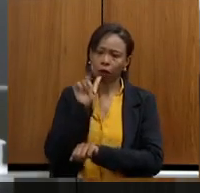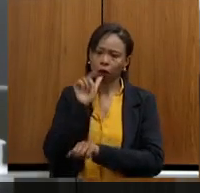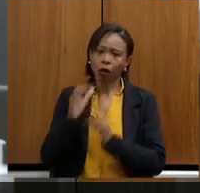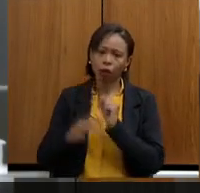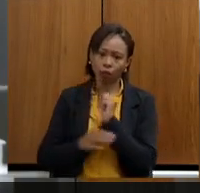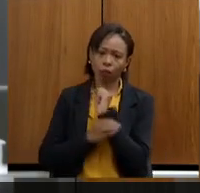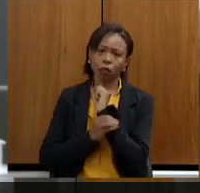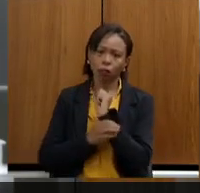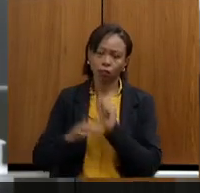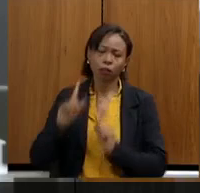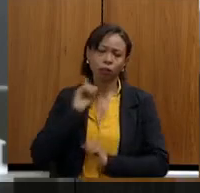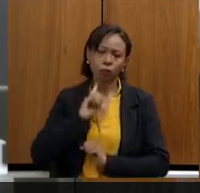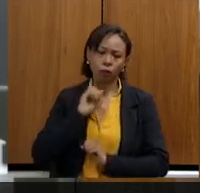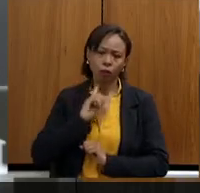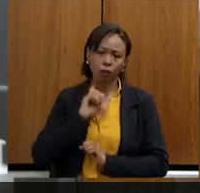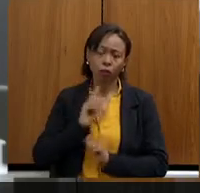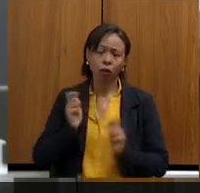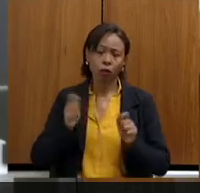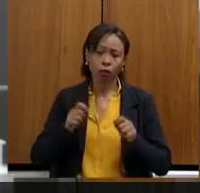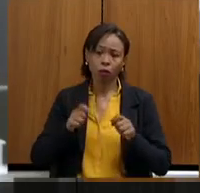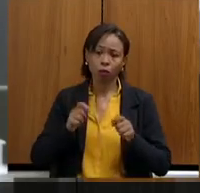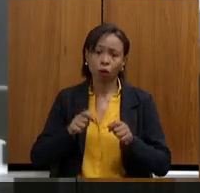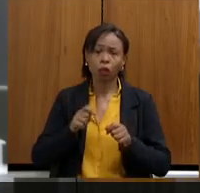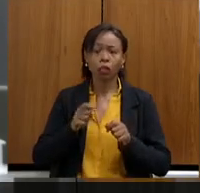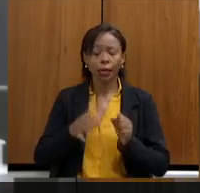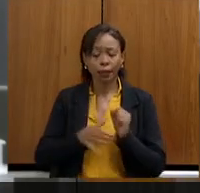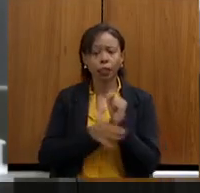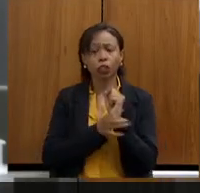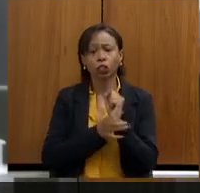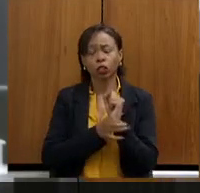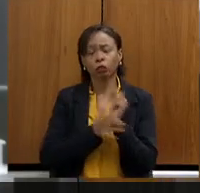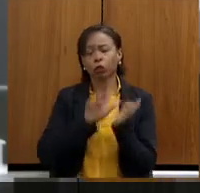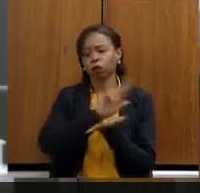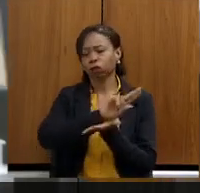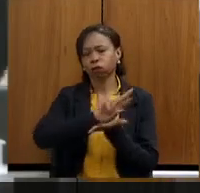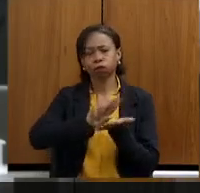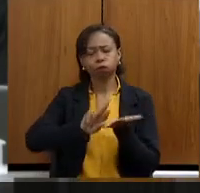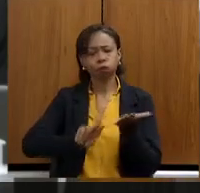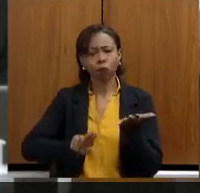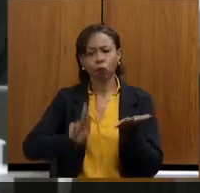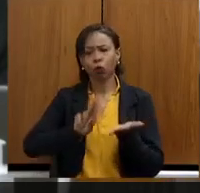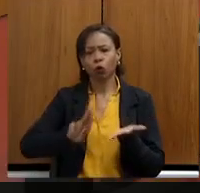condição em termos de garantia de água para os usos múltiplos no Estado de Minas Gerais.